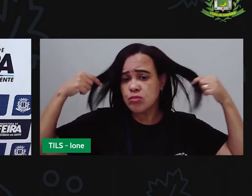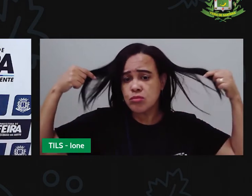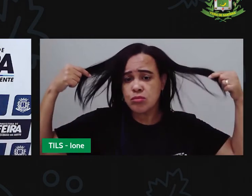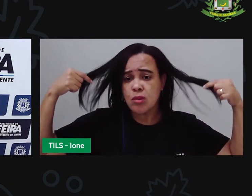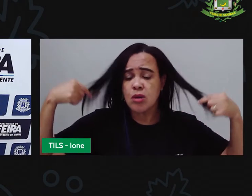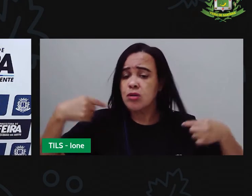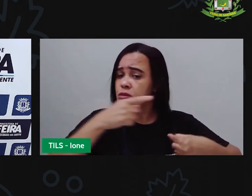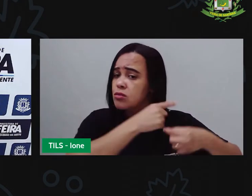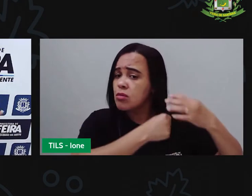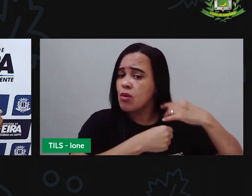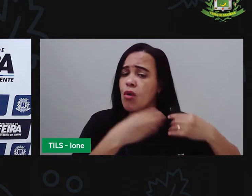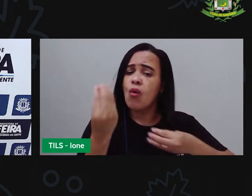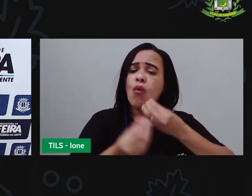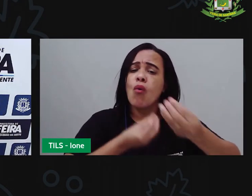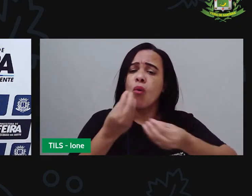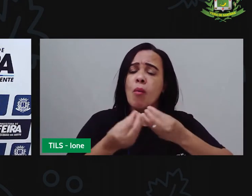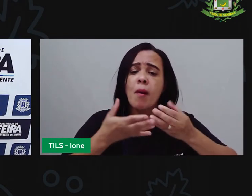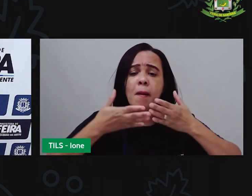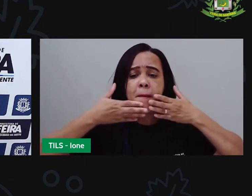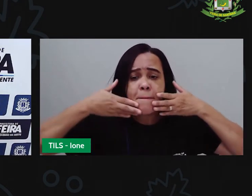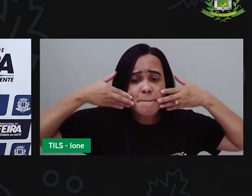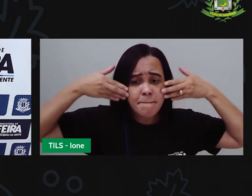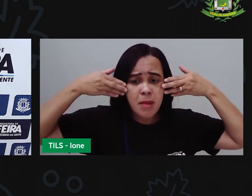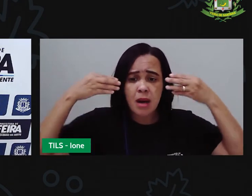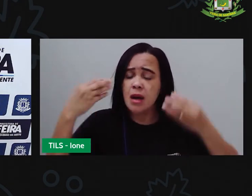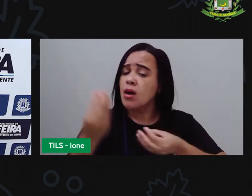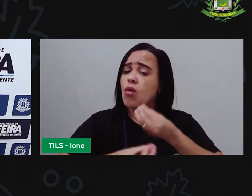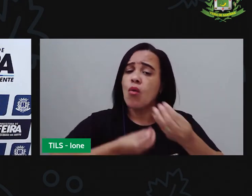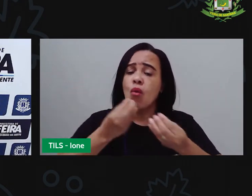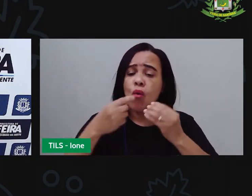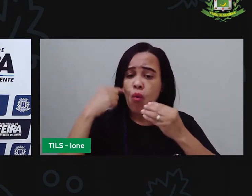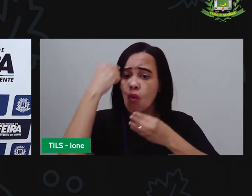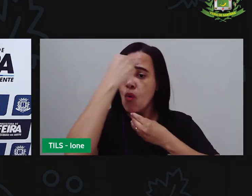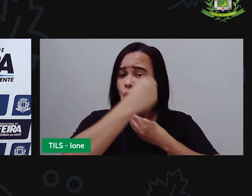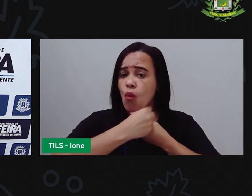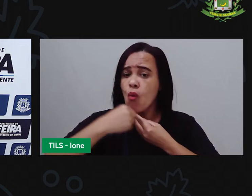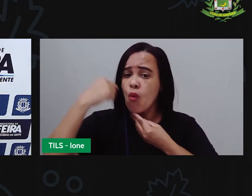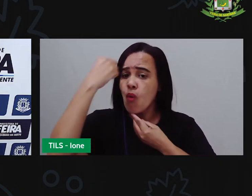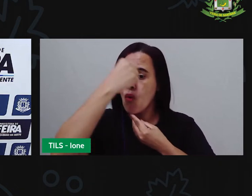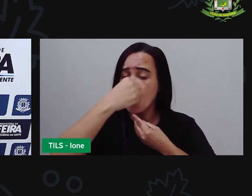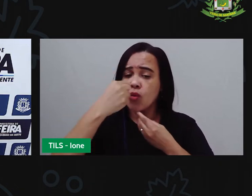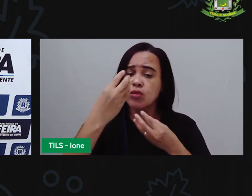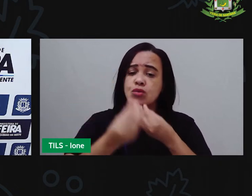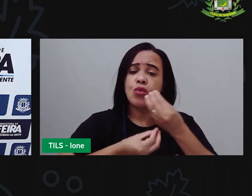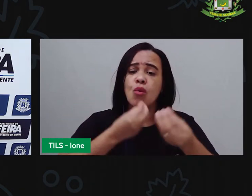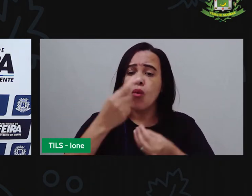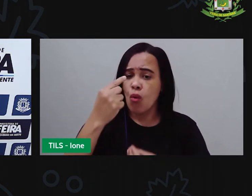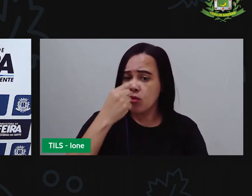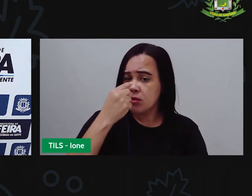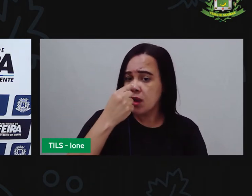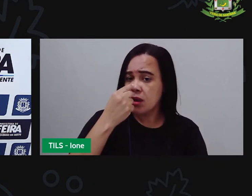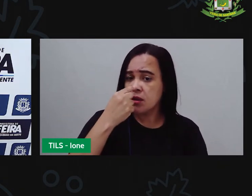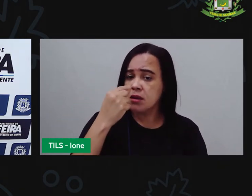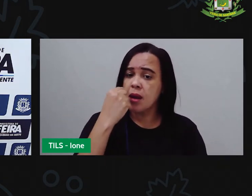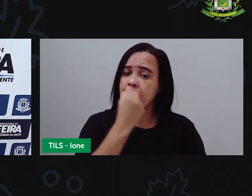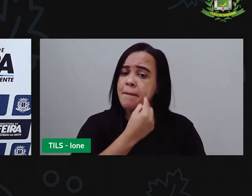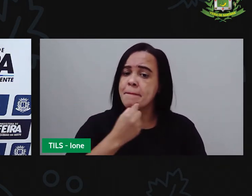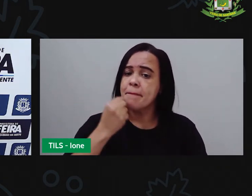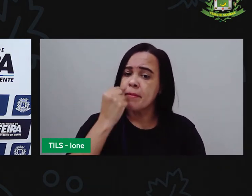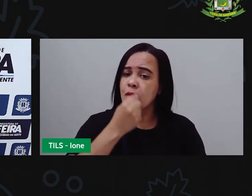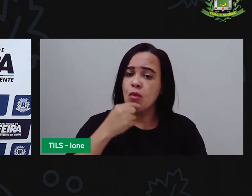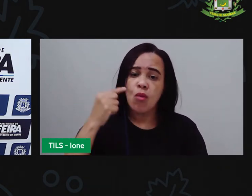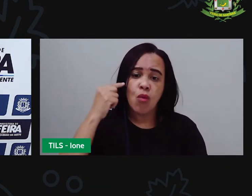é a cor da sua pele? O formato do seu rosto, do seu nariz, da boca, dos olhos.